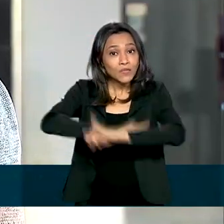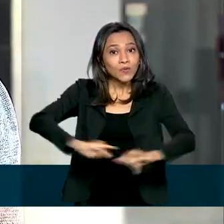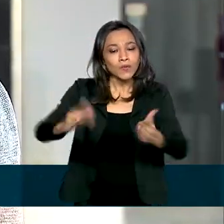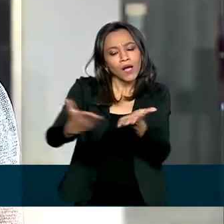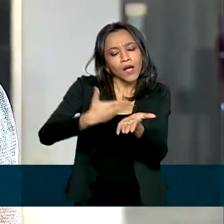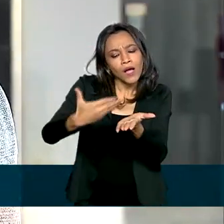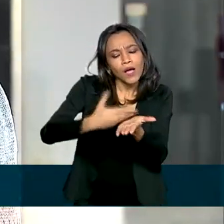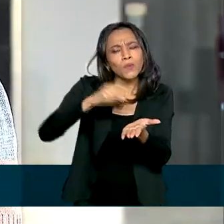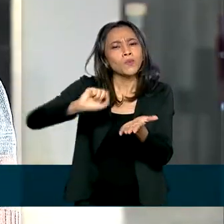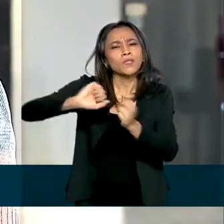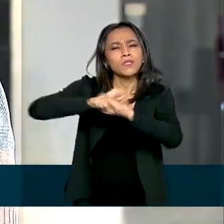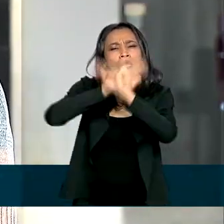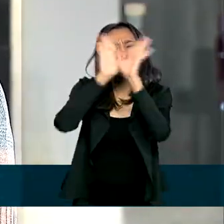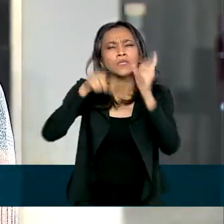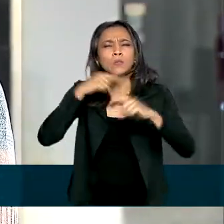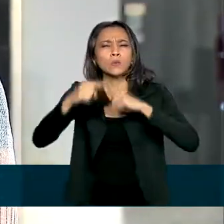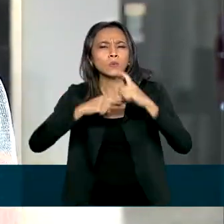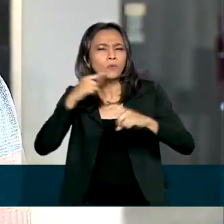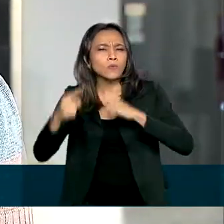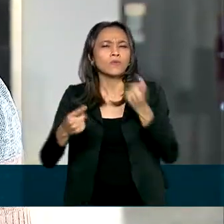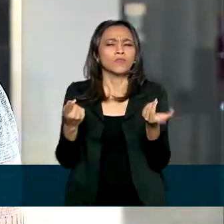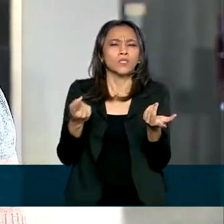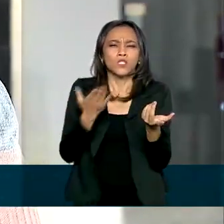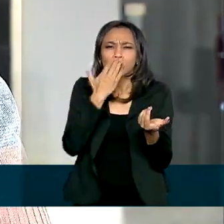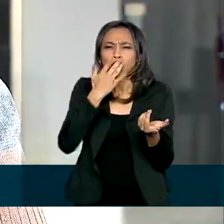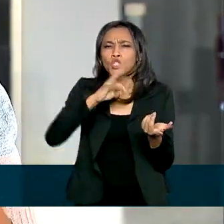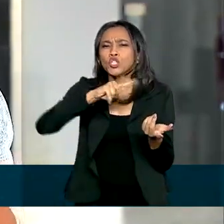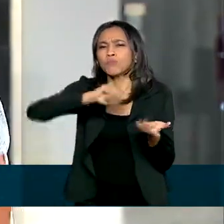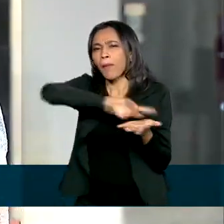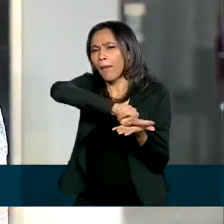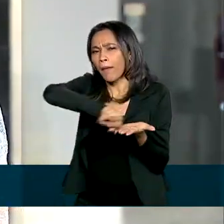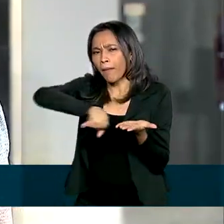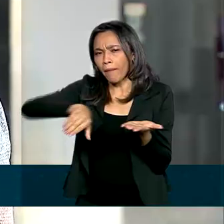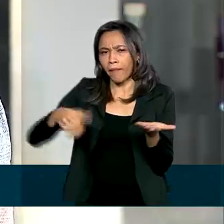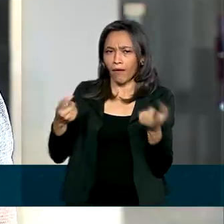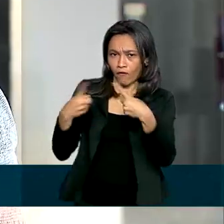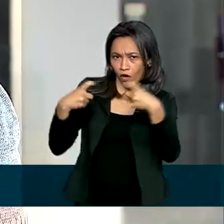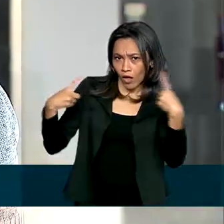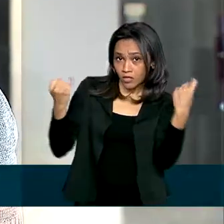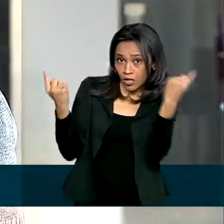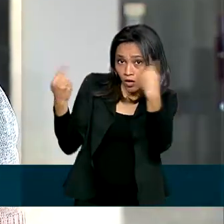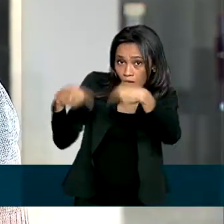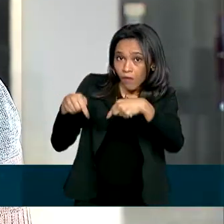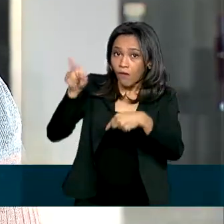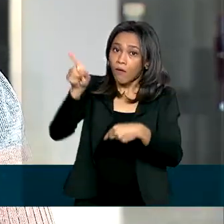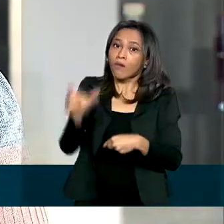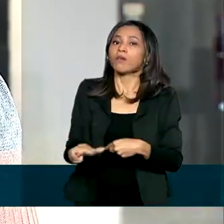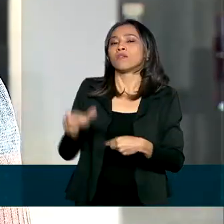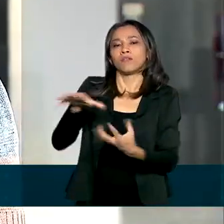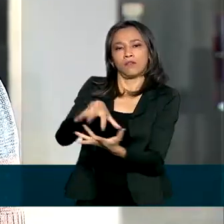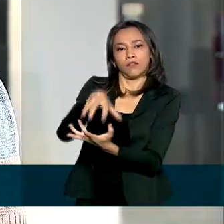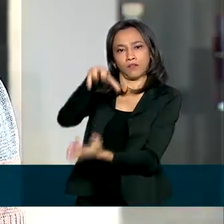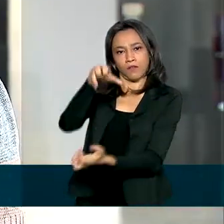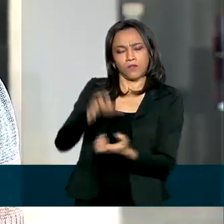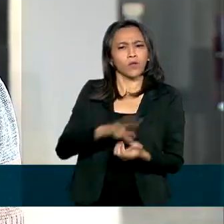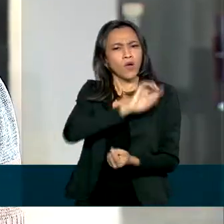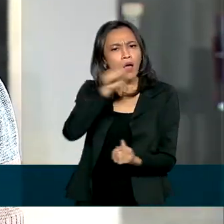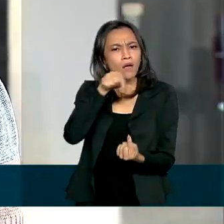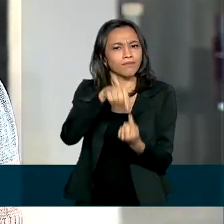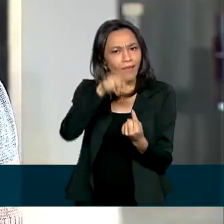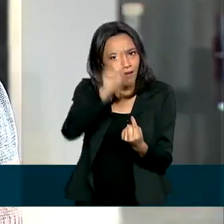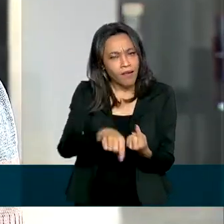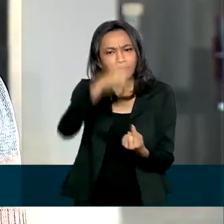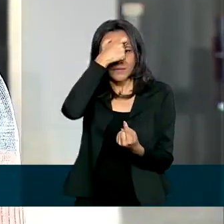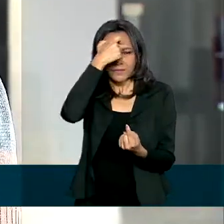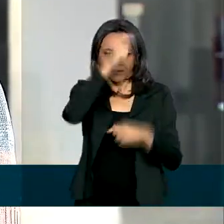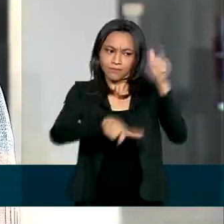esclarece dúvidas sobre os tipos de violências praticadas contra a pessoa idosa. A ideia é conscientizar a